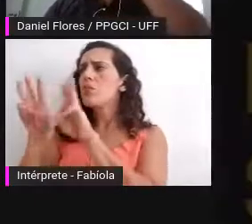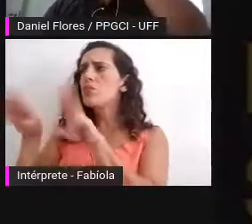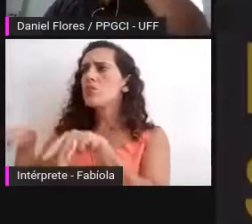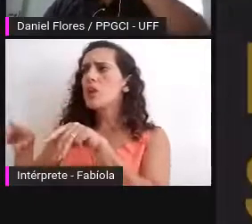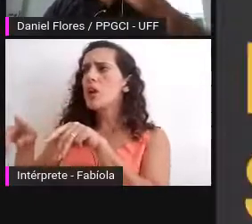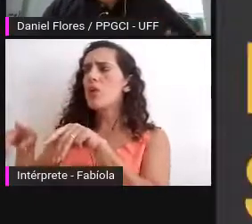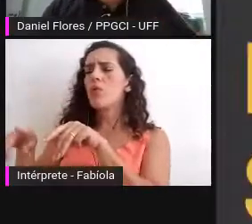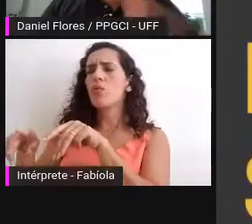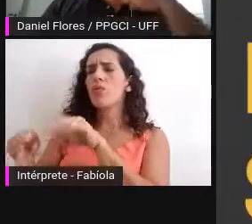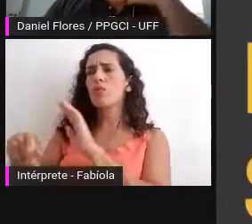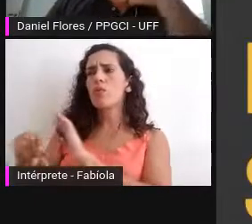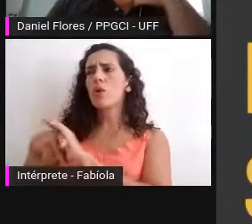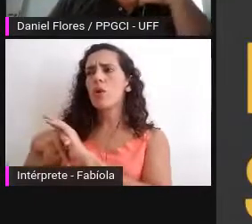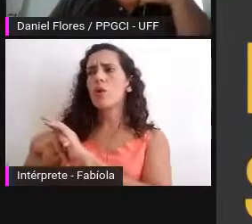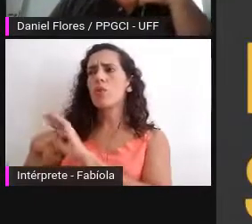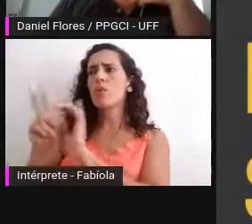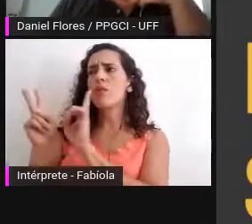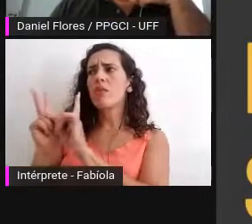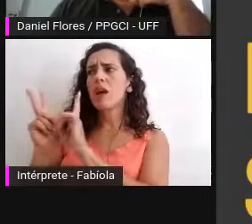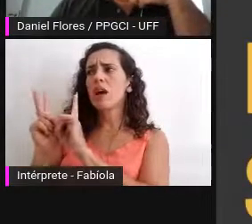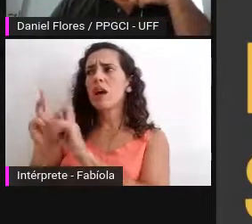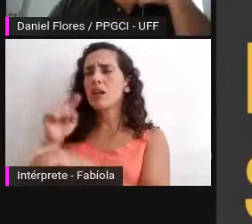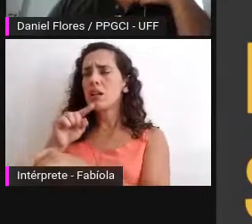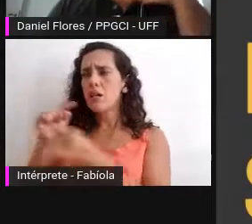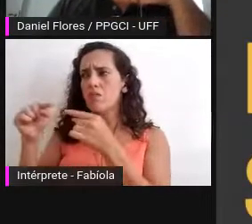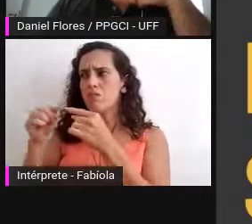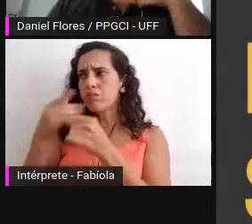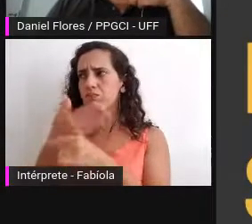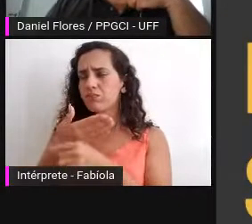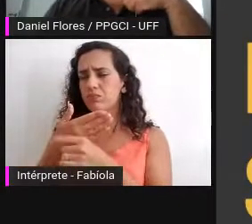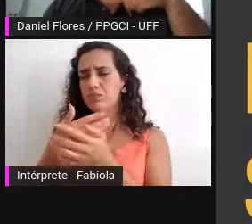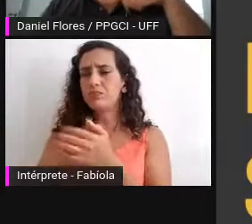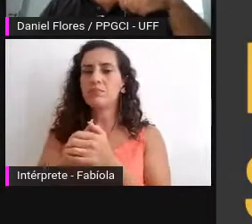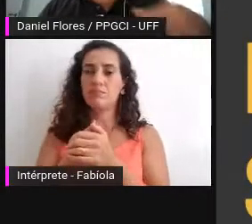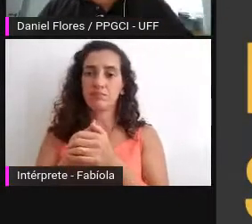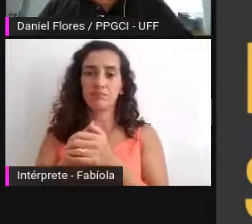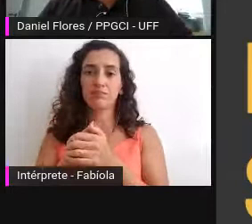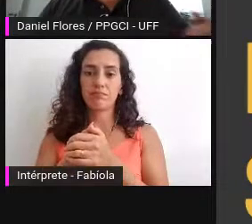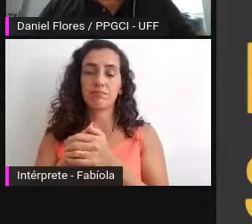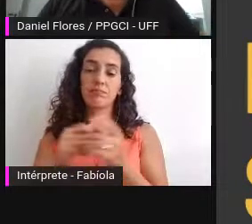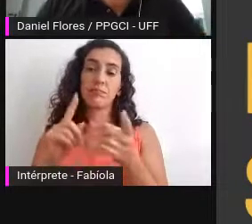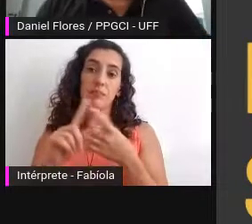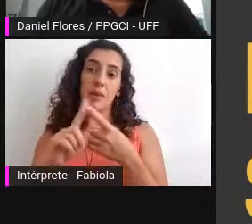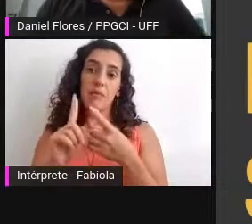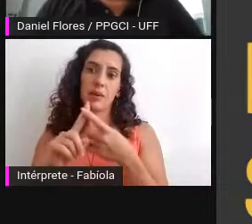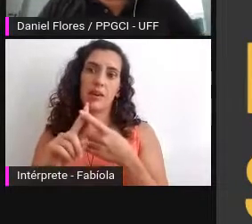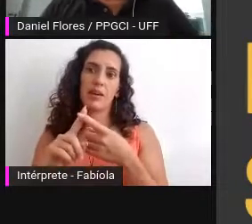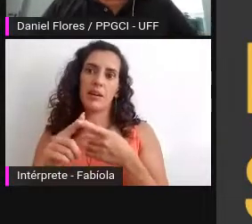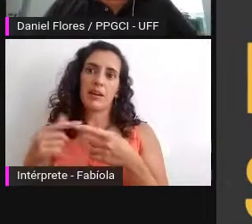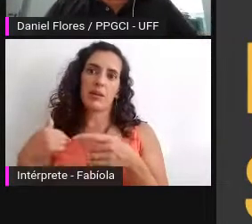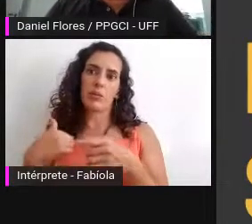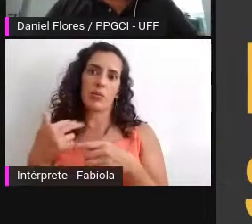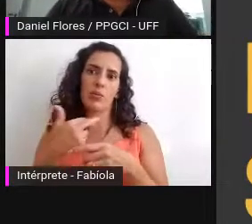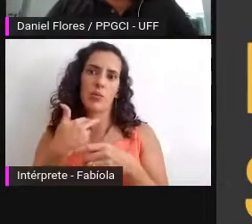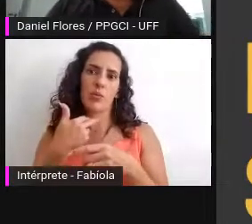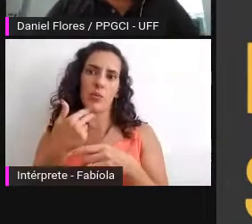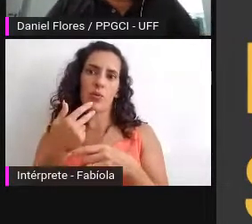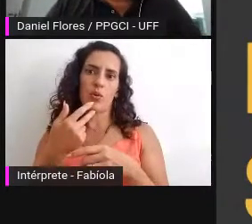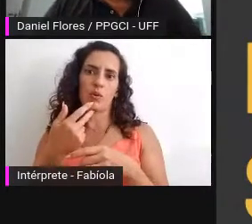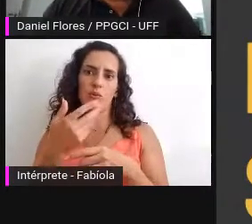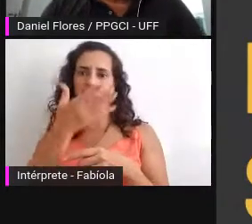relação a essas características bem não poderia deixar de falar de software livre